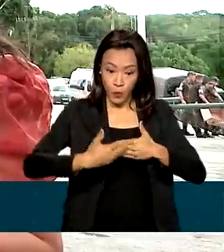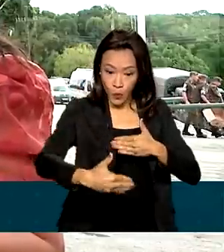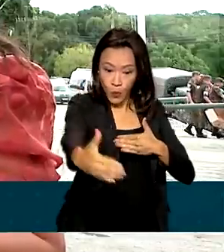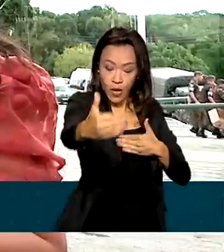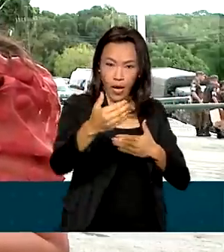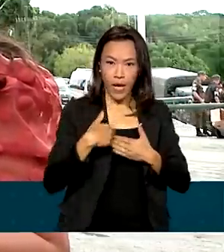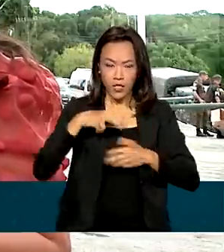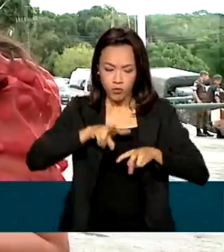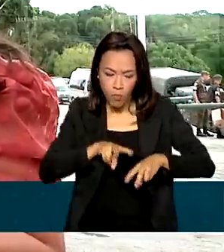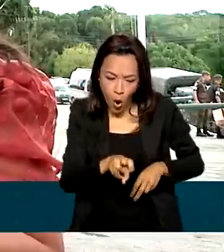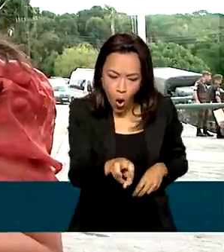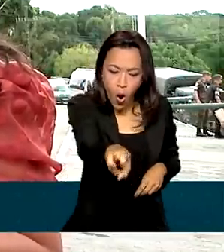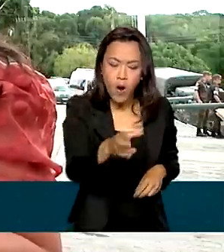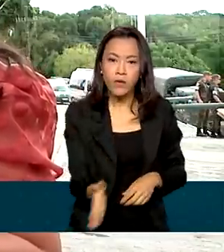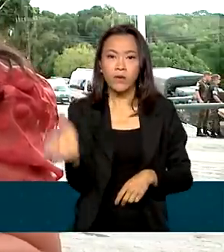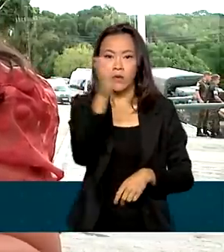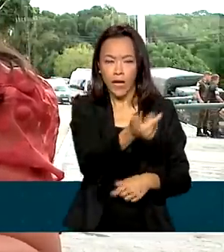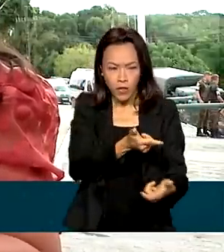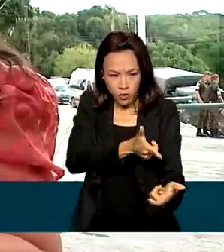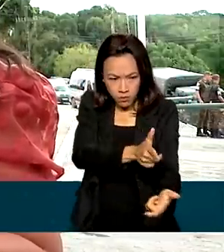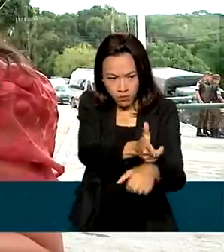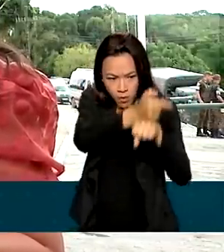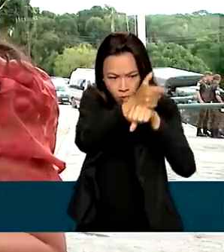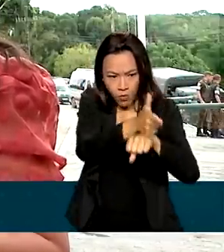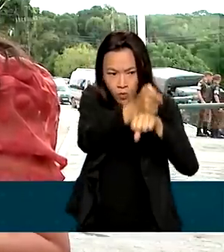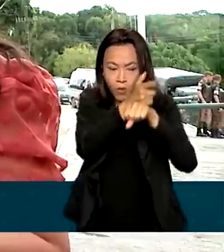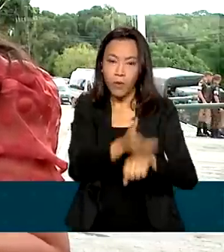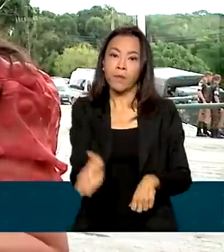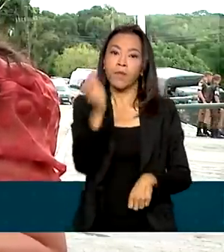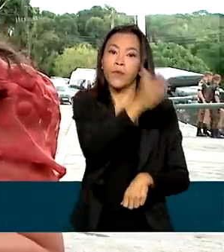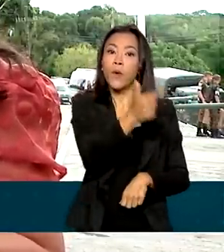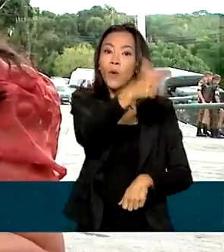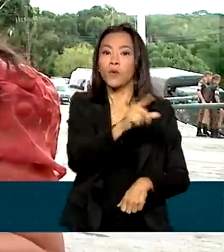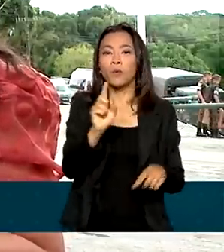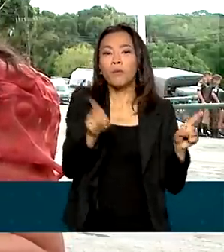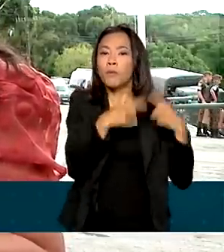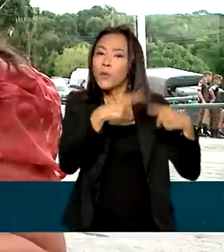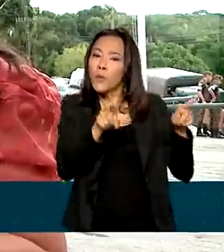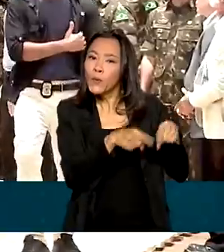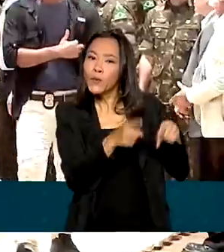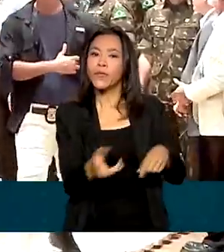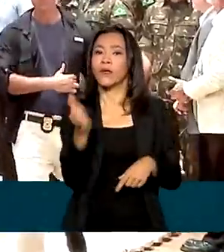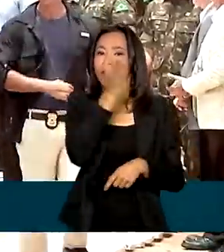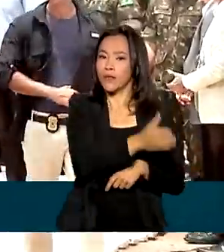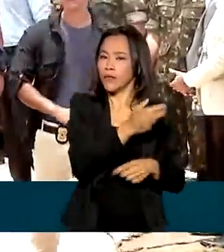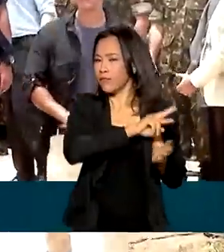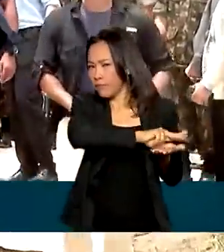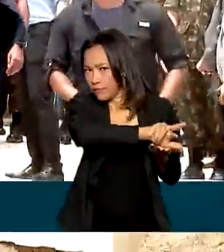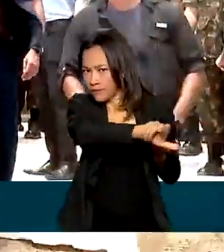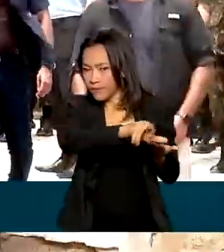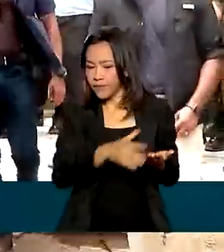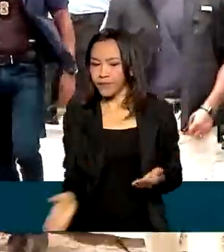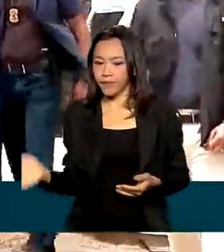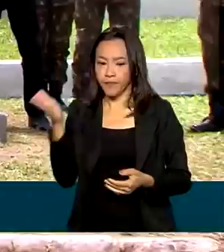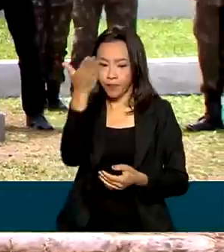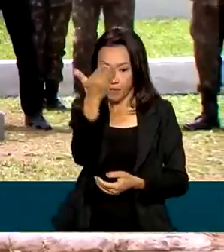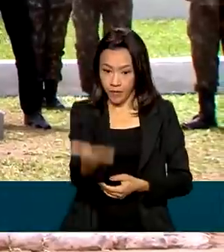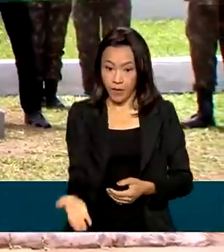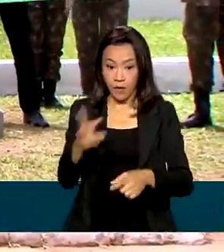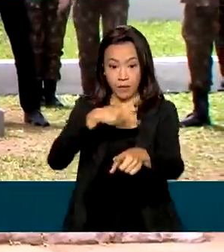e vai formar sargentos nas áreas de saúde, aviação, música e topografia. O presidente Jair Bolsonaro